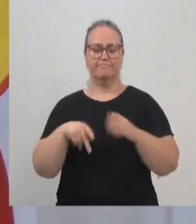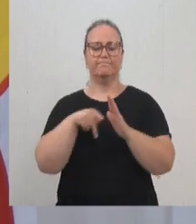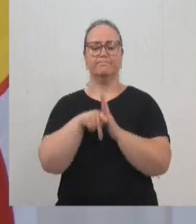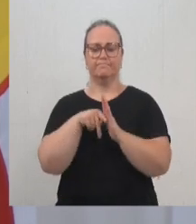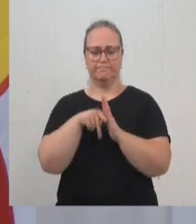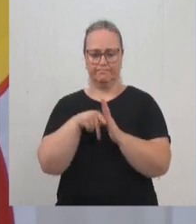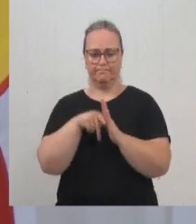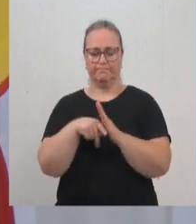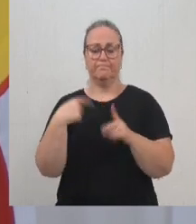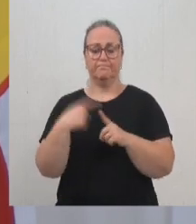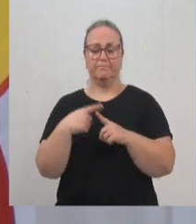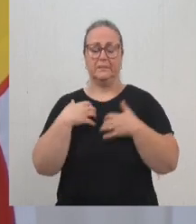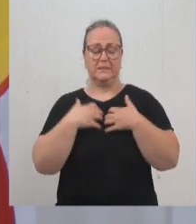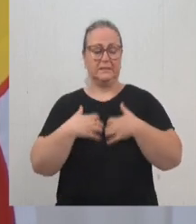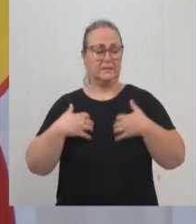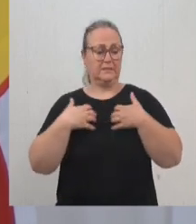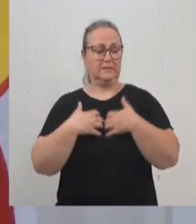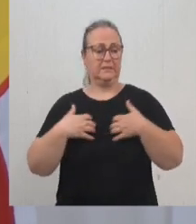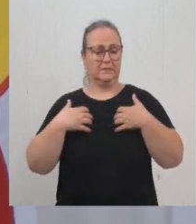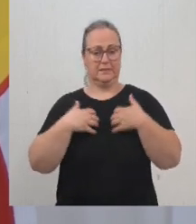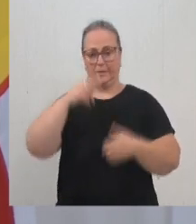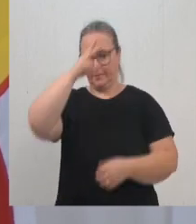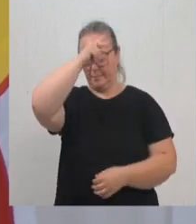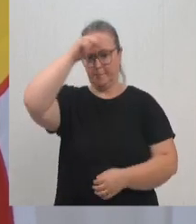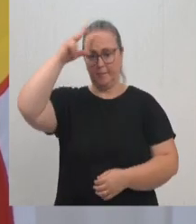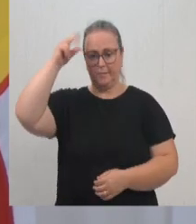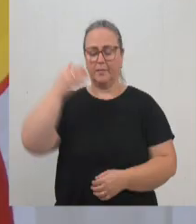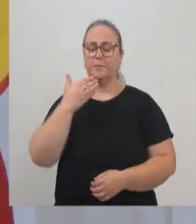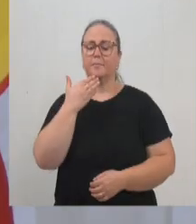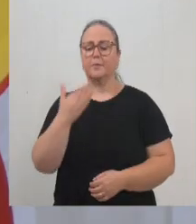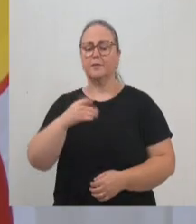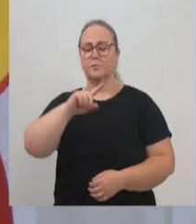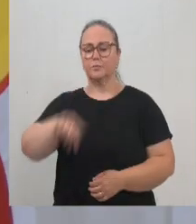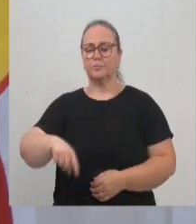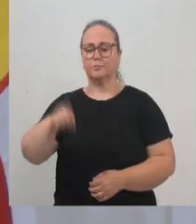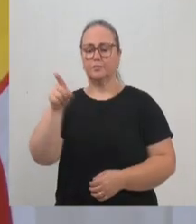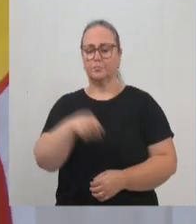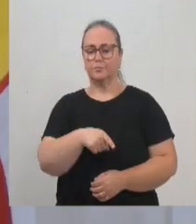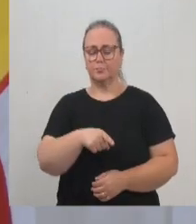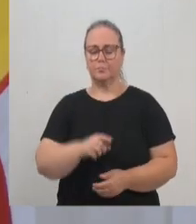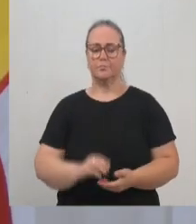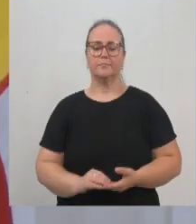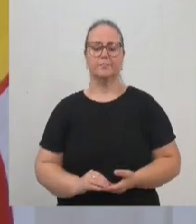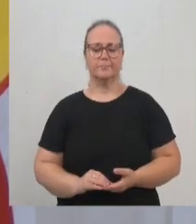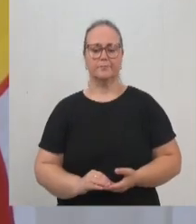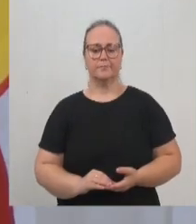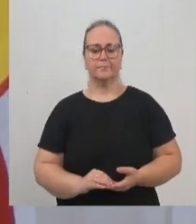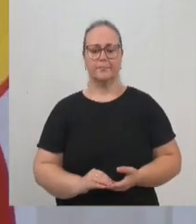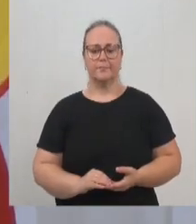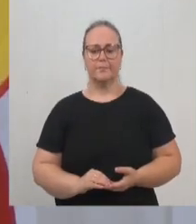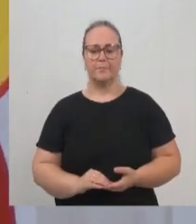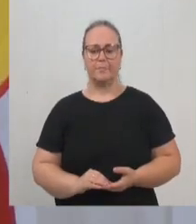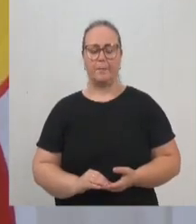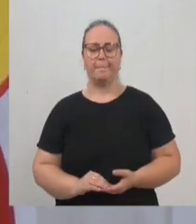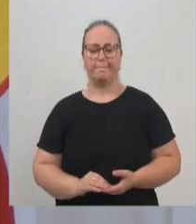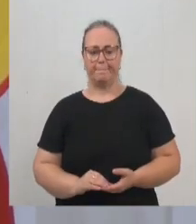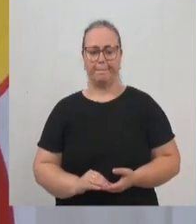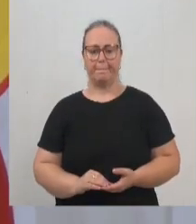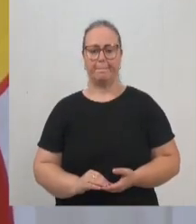Causou comoção. A Prefeitura pediu a anulação dessas questões. E vão ser investigadas quem